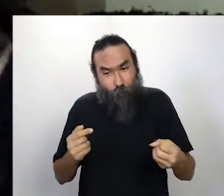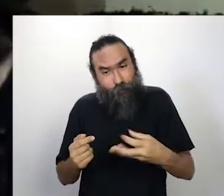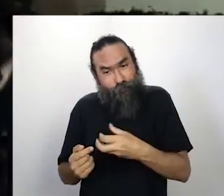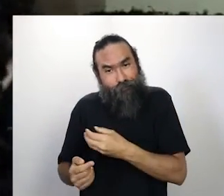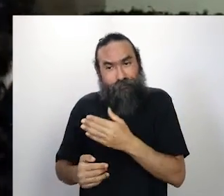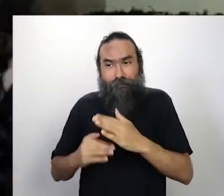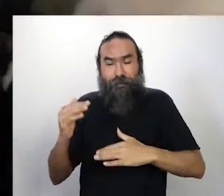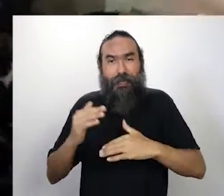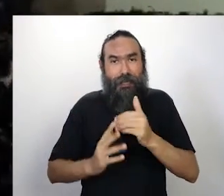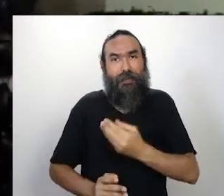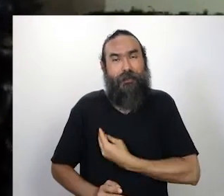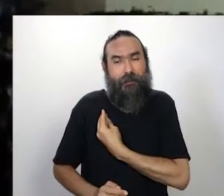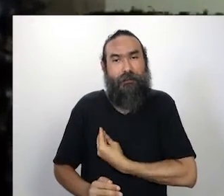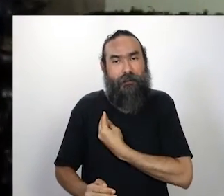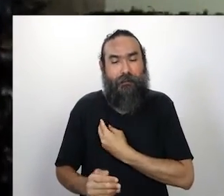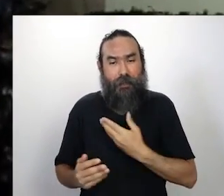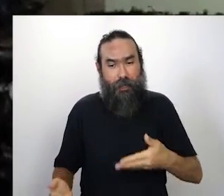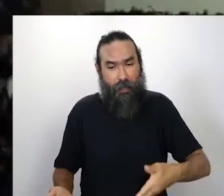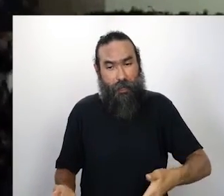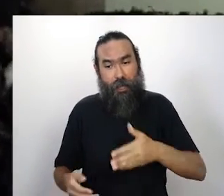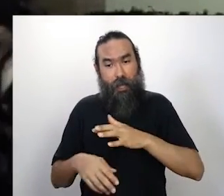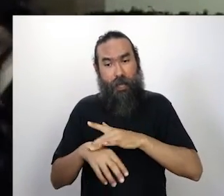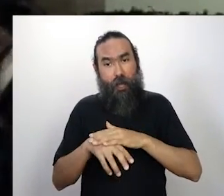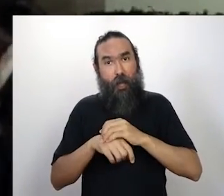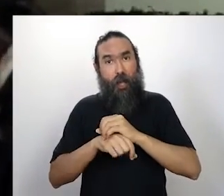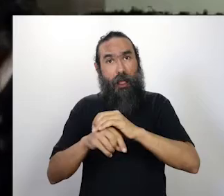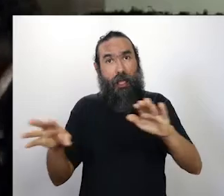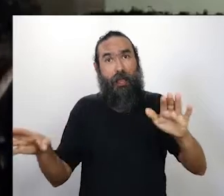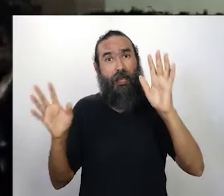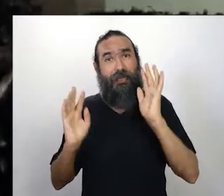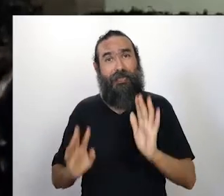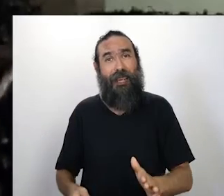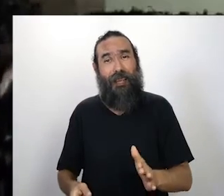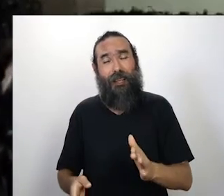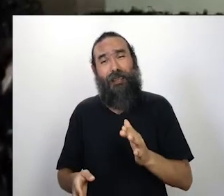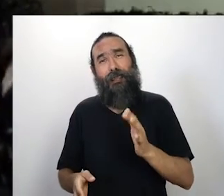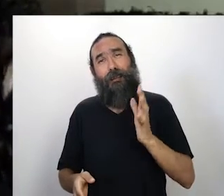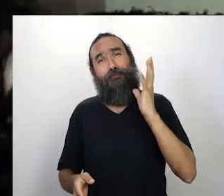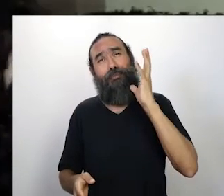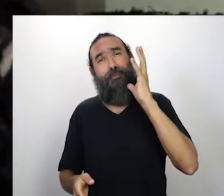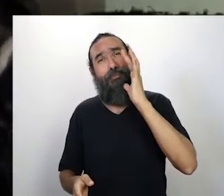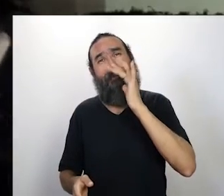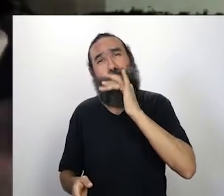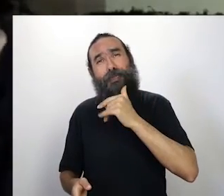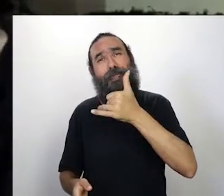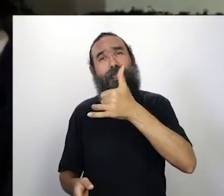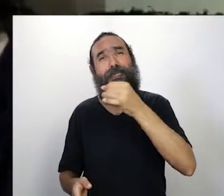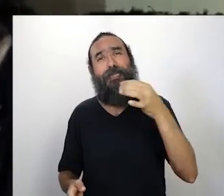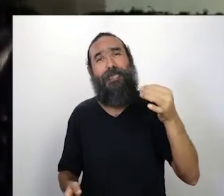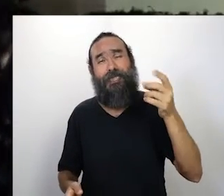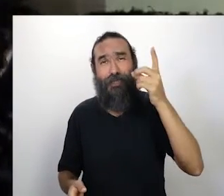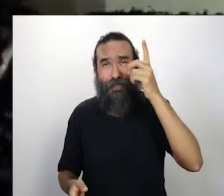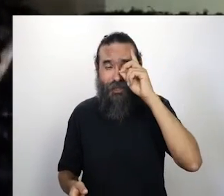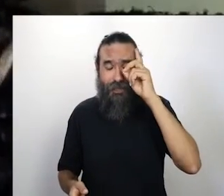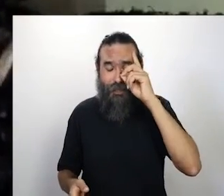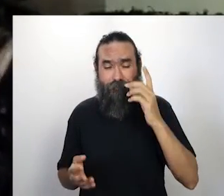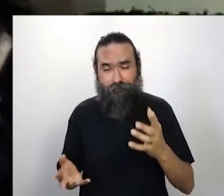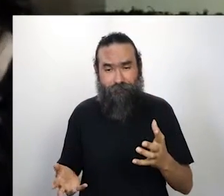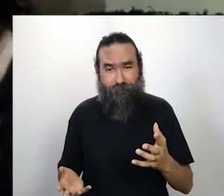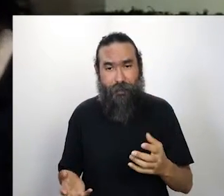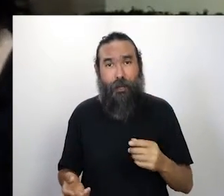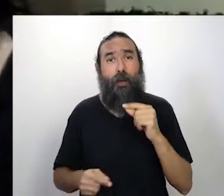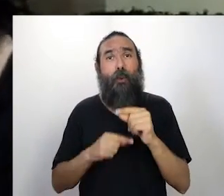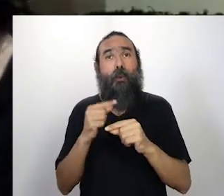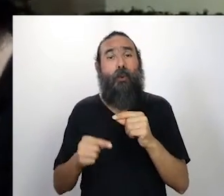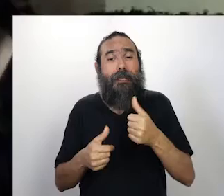Nessa quarentena, que já vai mais de 100 dias, mas nessa quarentena, o que está nos salvando, na verdade, é o